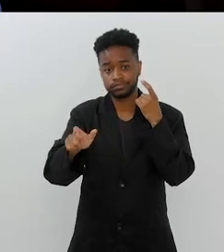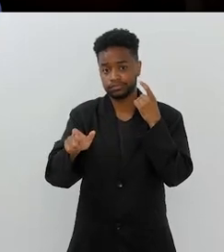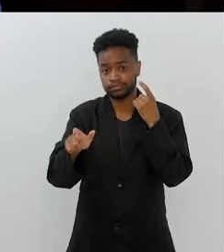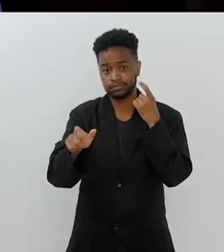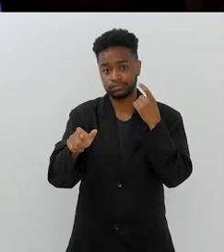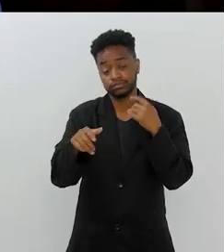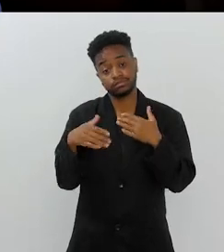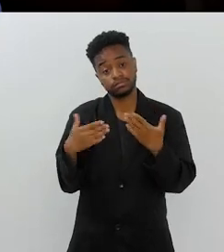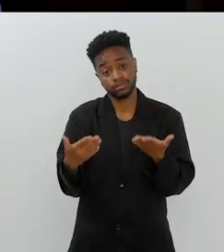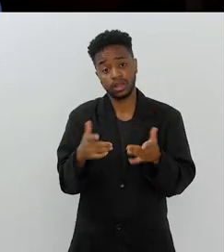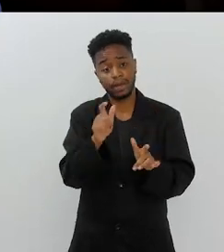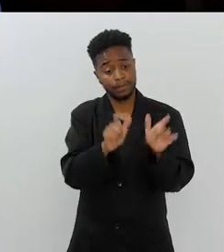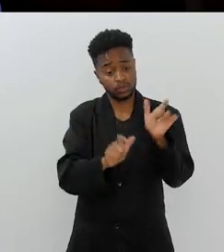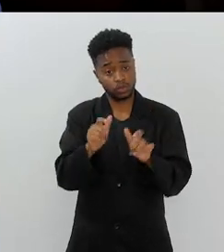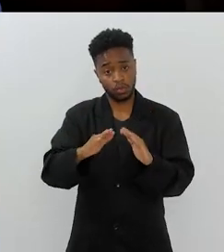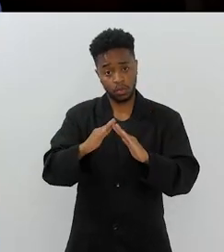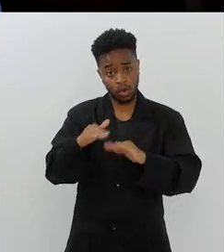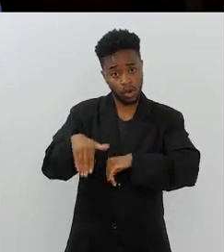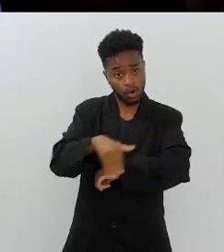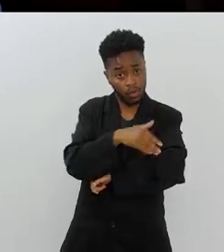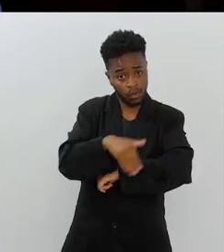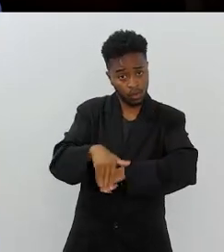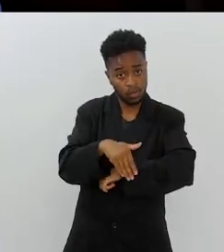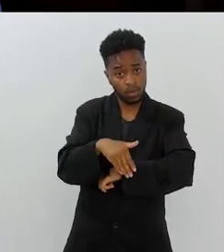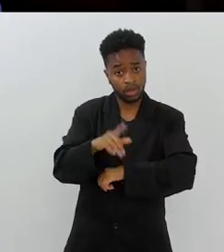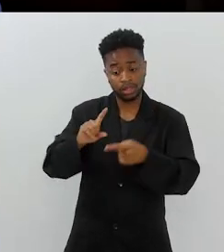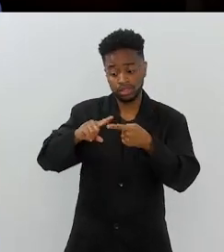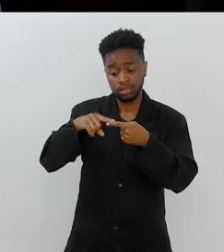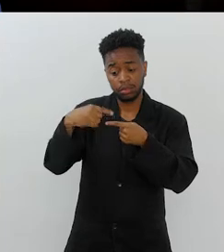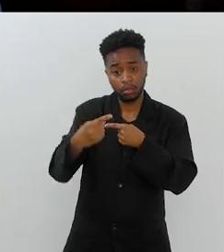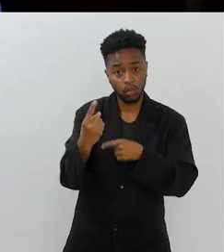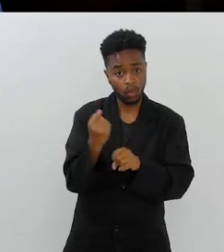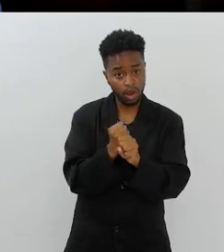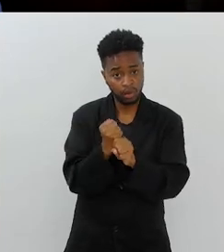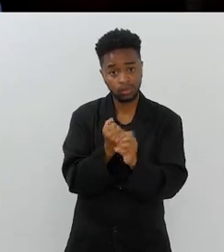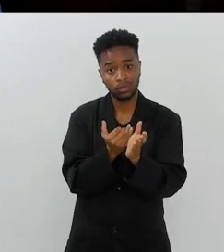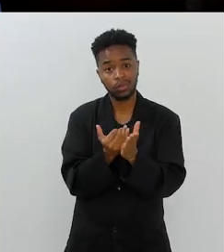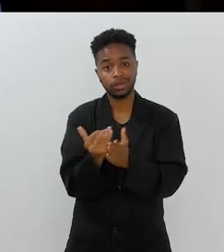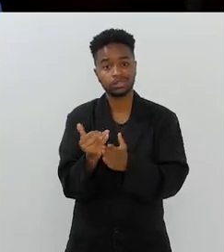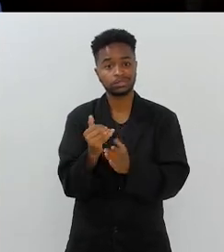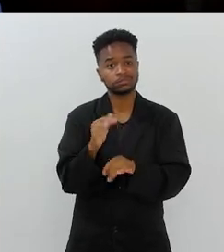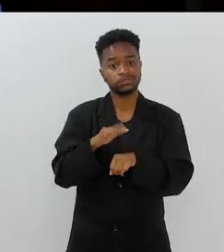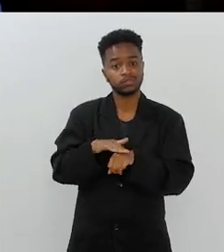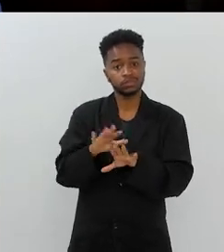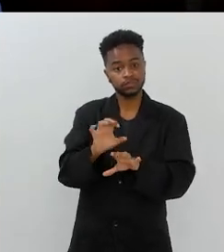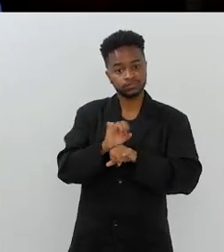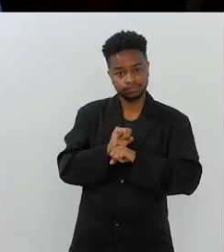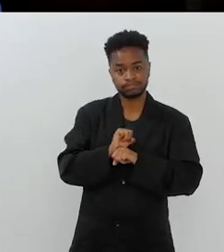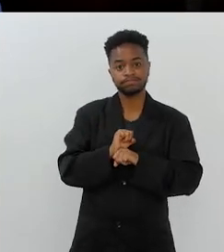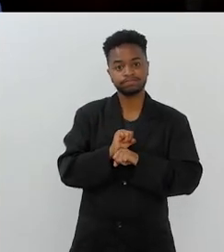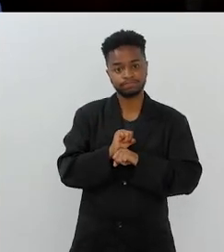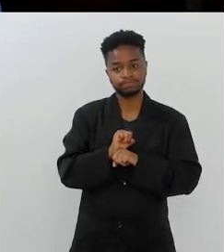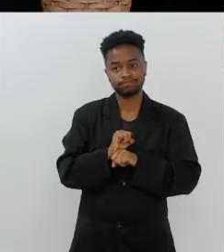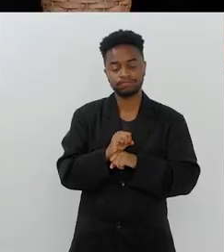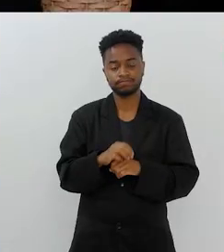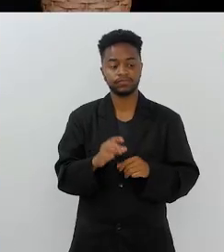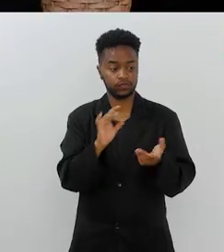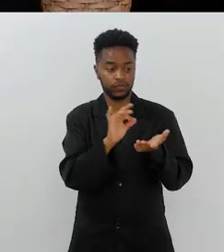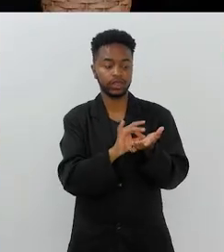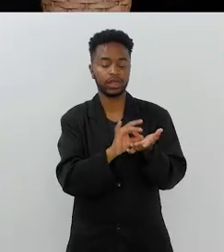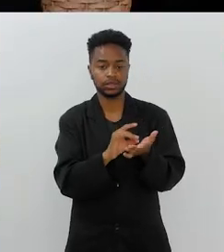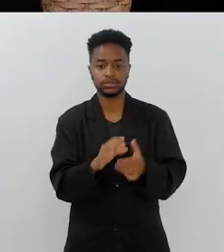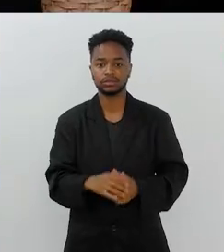desse povo. E as pessoas que estão na rua a partir de um ano já começam a ficar doentes. É verdade.